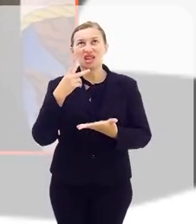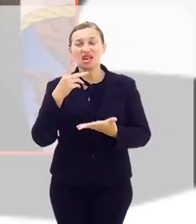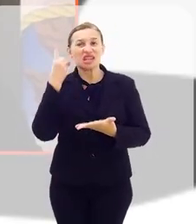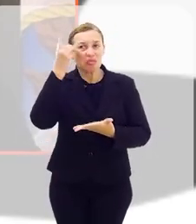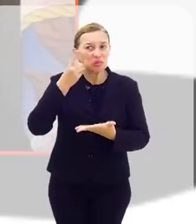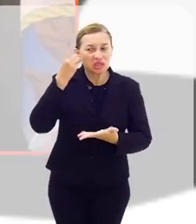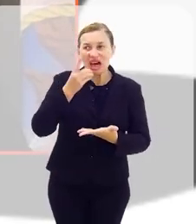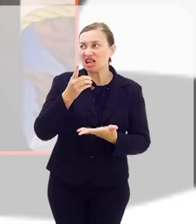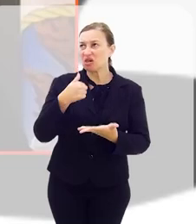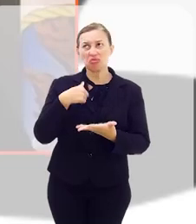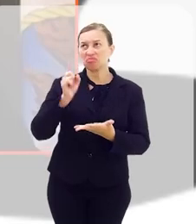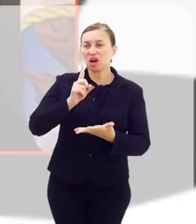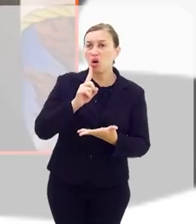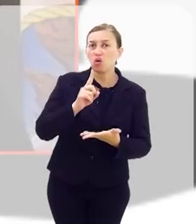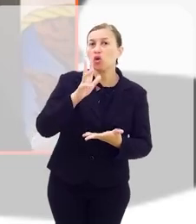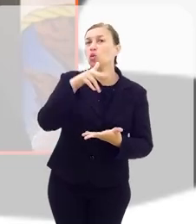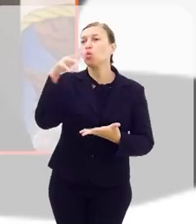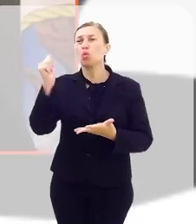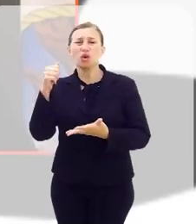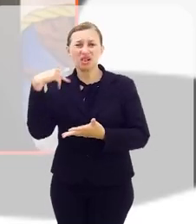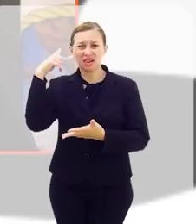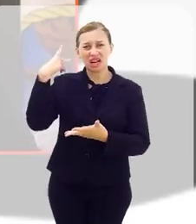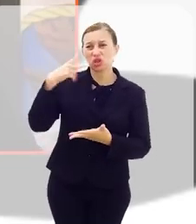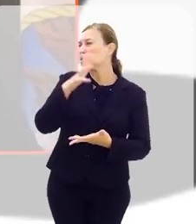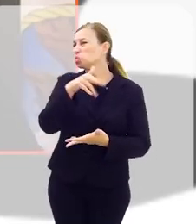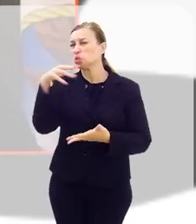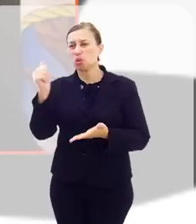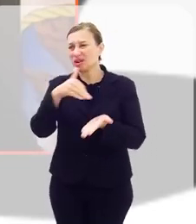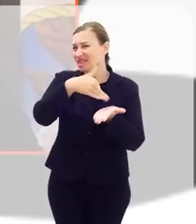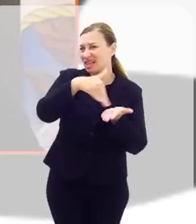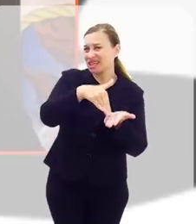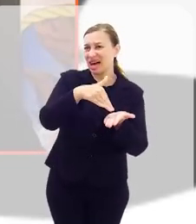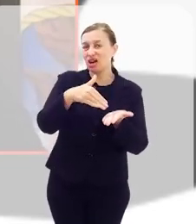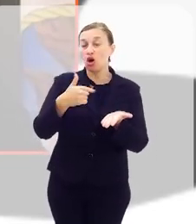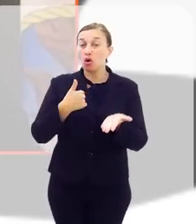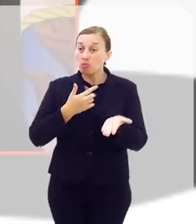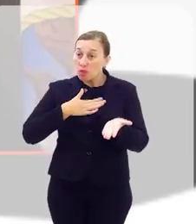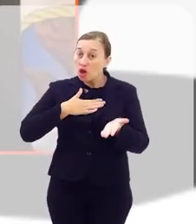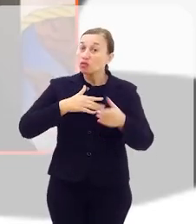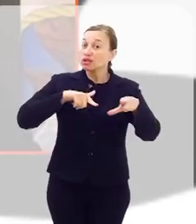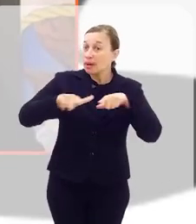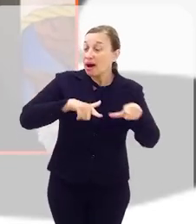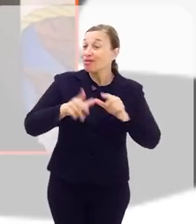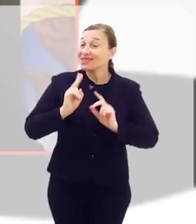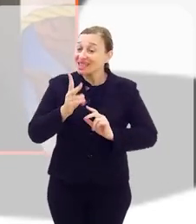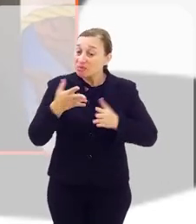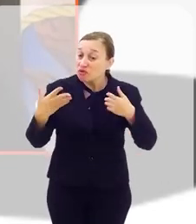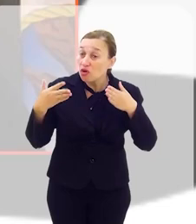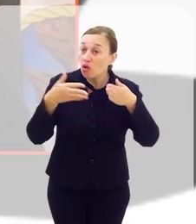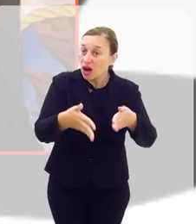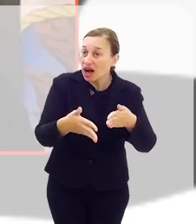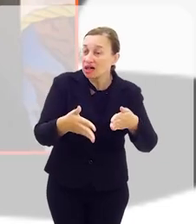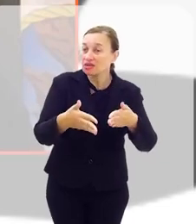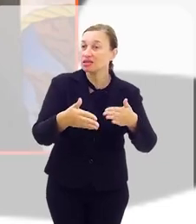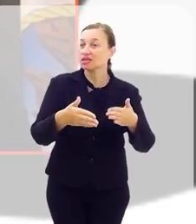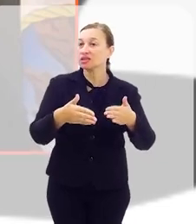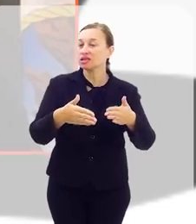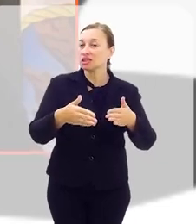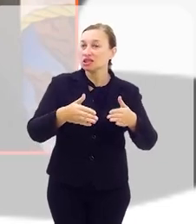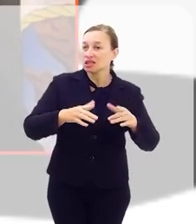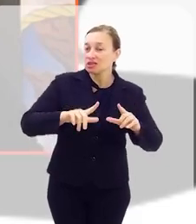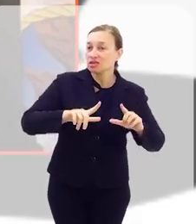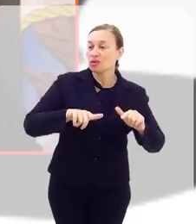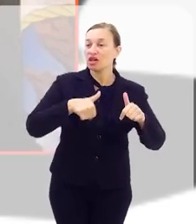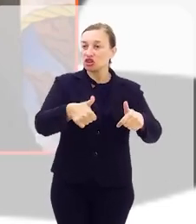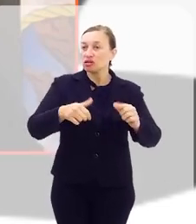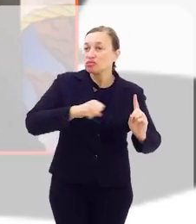primeiro mandato, nunca fui vereador, nunca fui secretário. Pelo contrário, os meus trabalhos sempre foram voltados na realização de